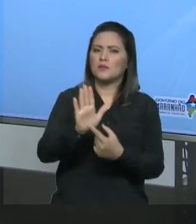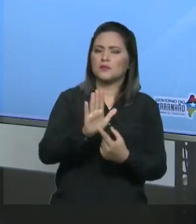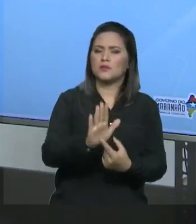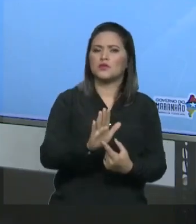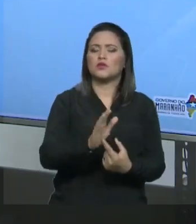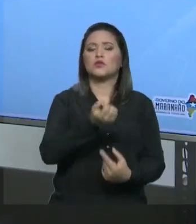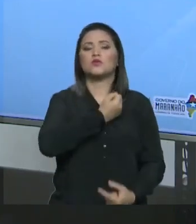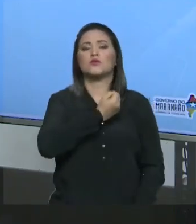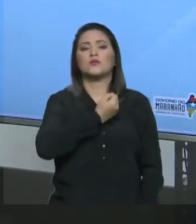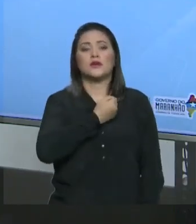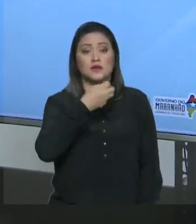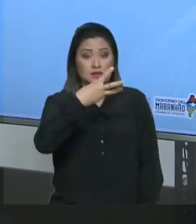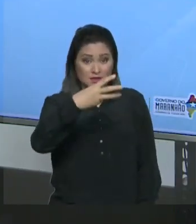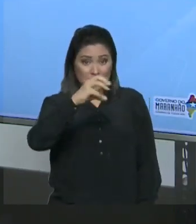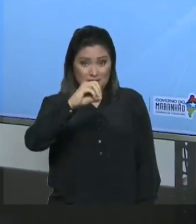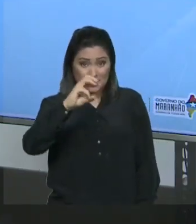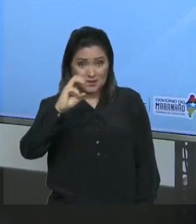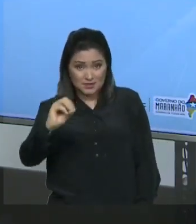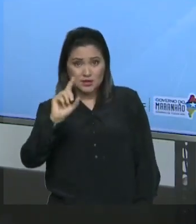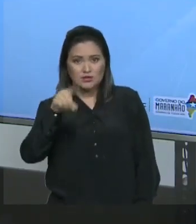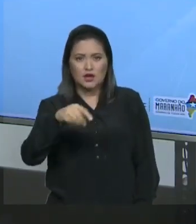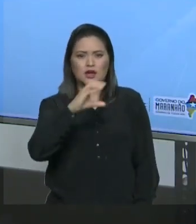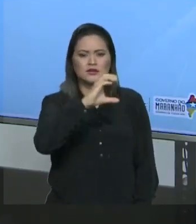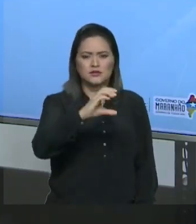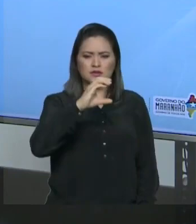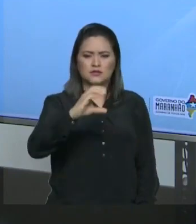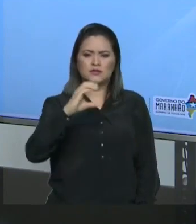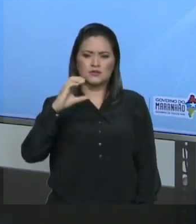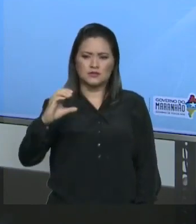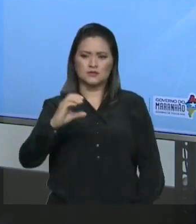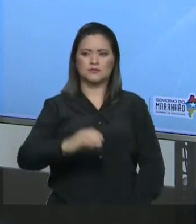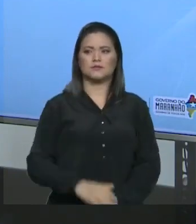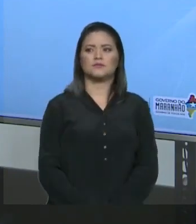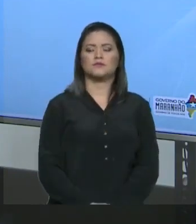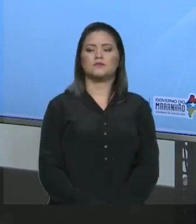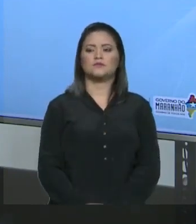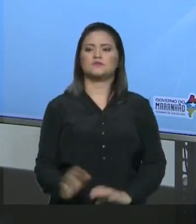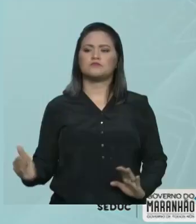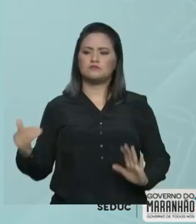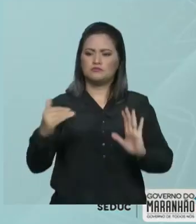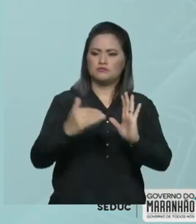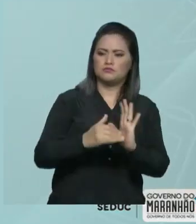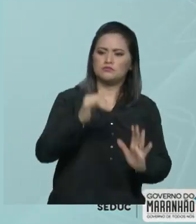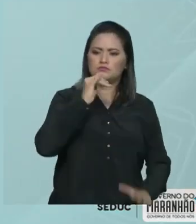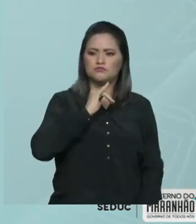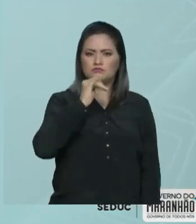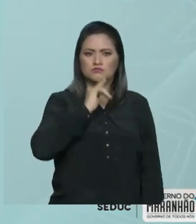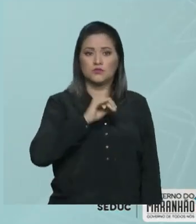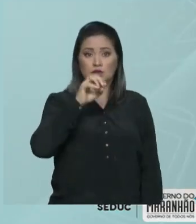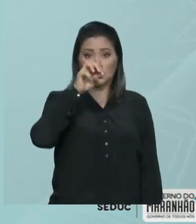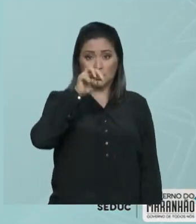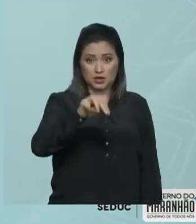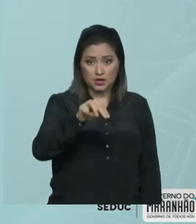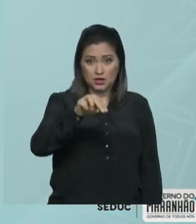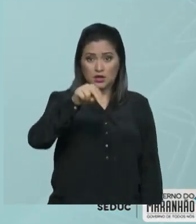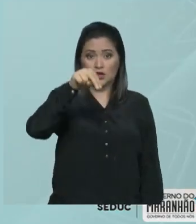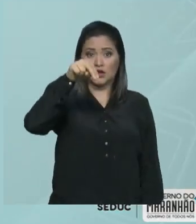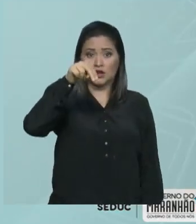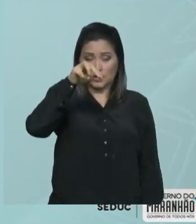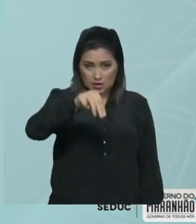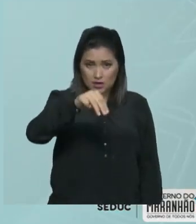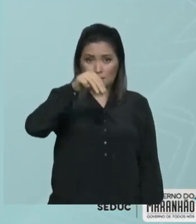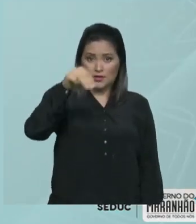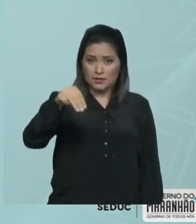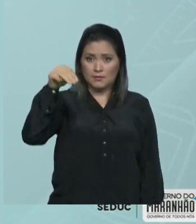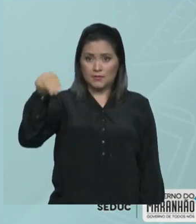300 é C, C e C. Último exemplo. M, M, M. Três vezes o